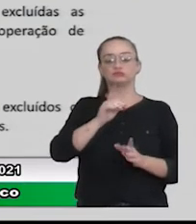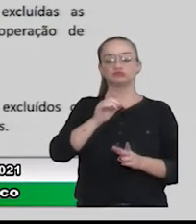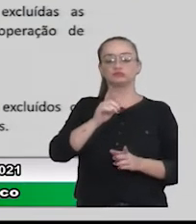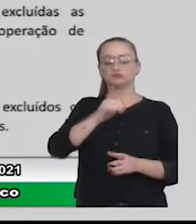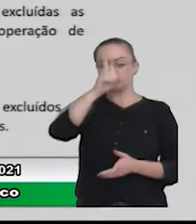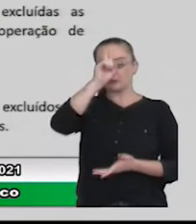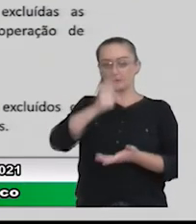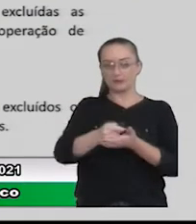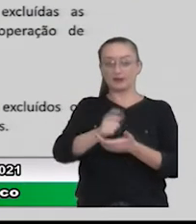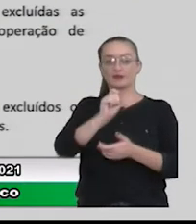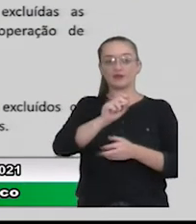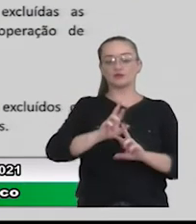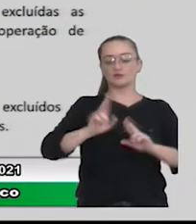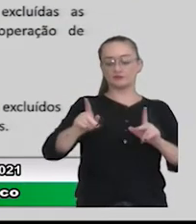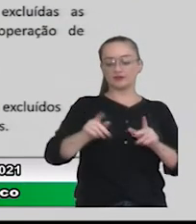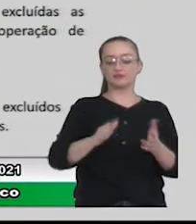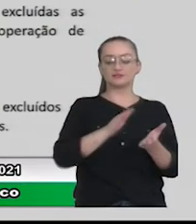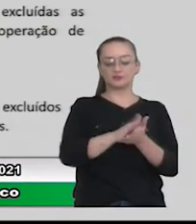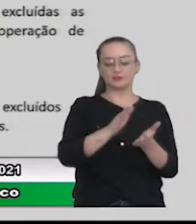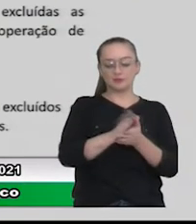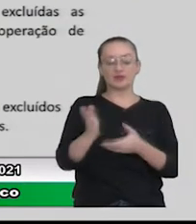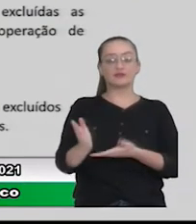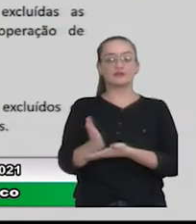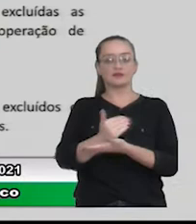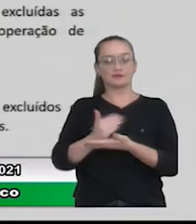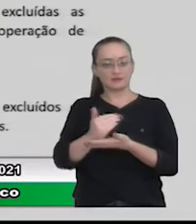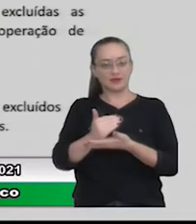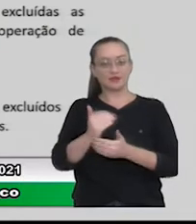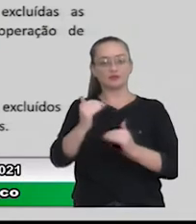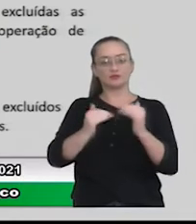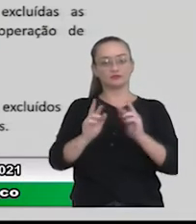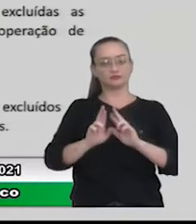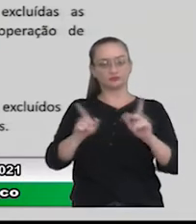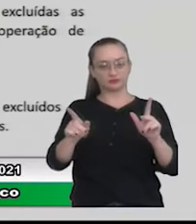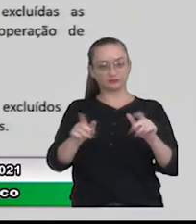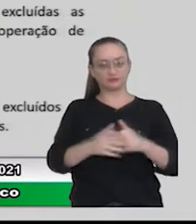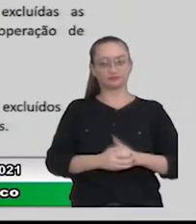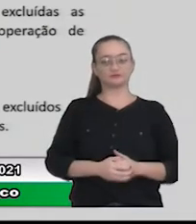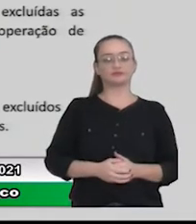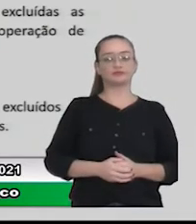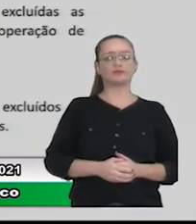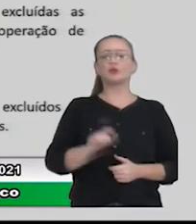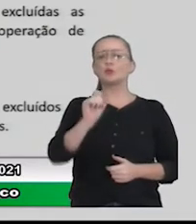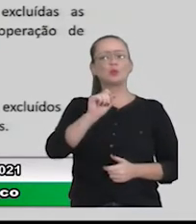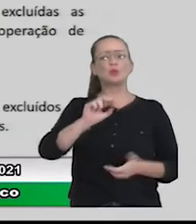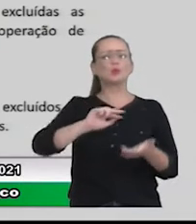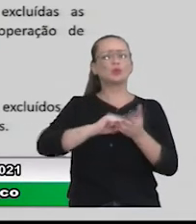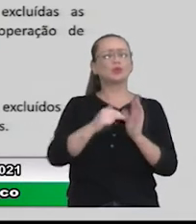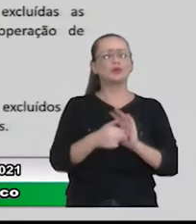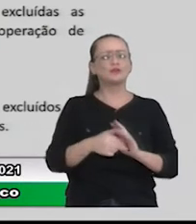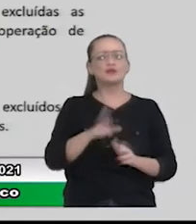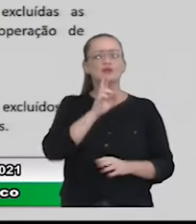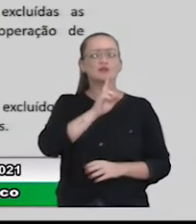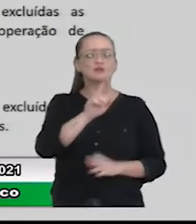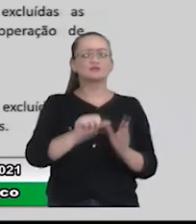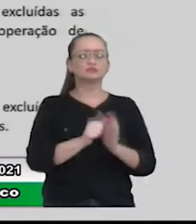receitas e despesas orçamentárias, deduzidas receitas e despesas de natureza financeira. Então, o que é o resultado primário?